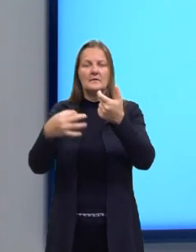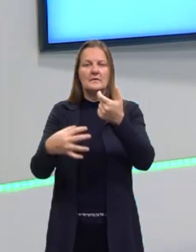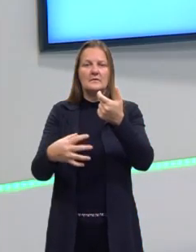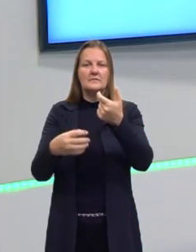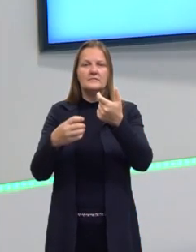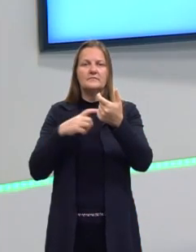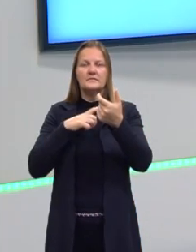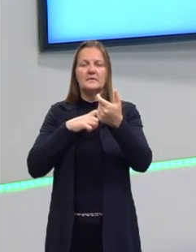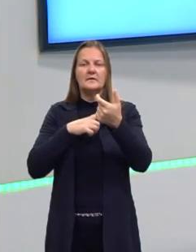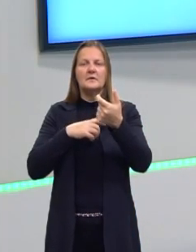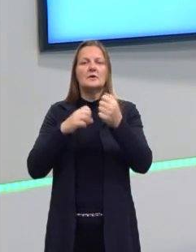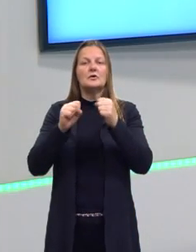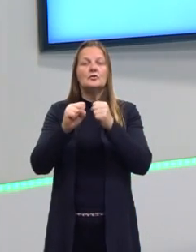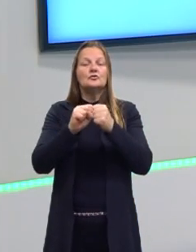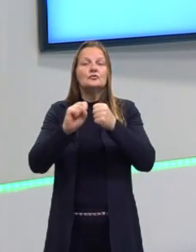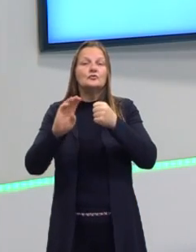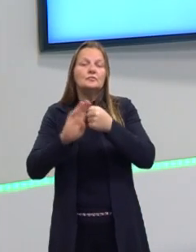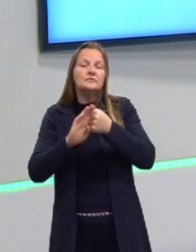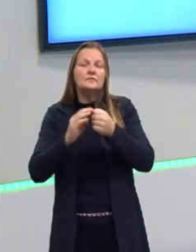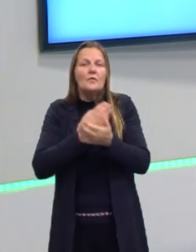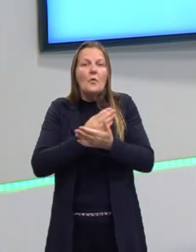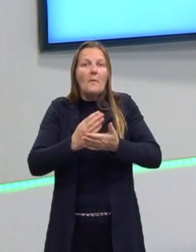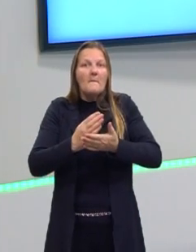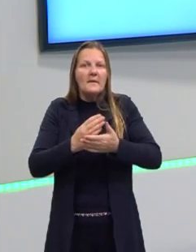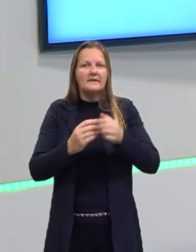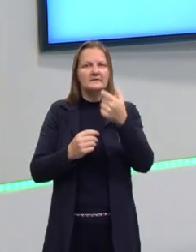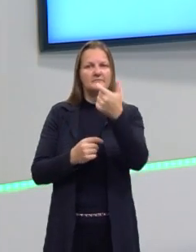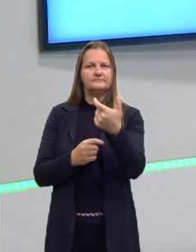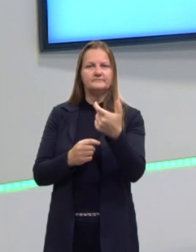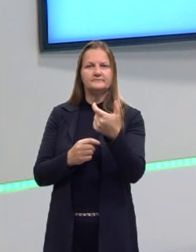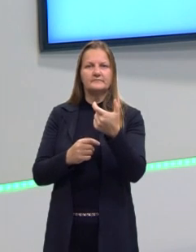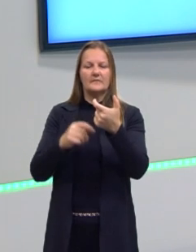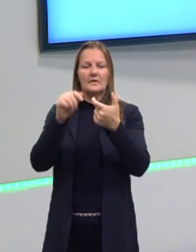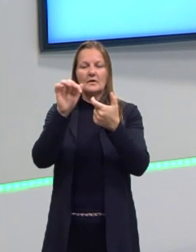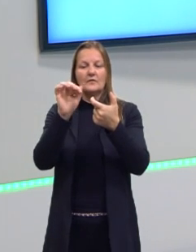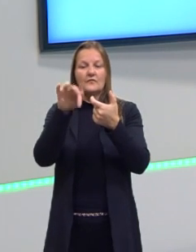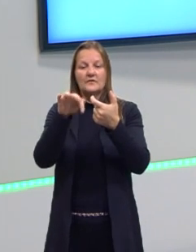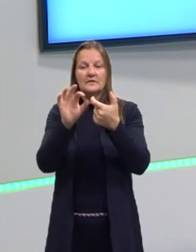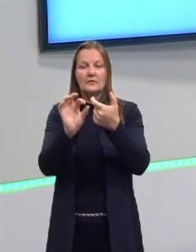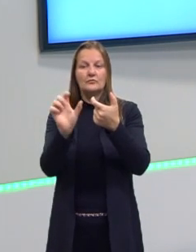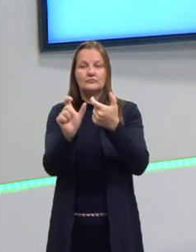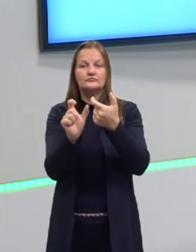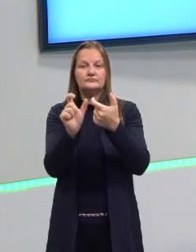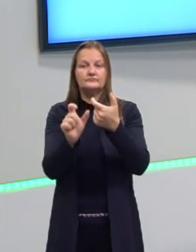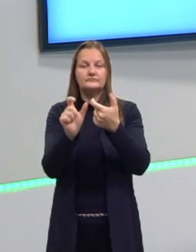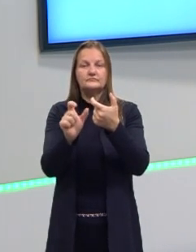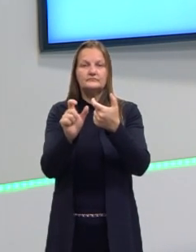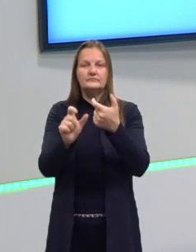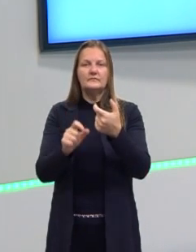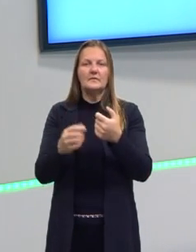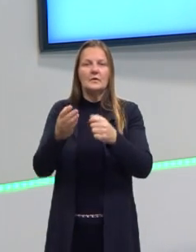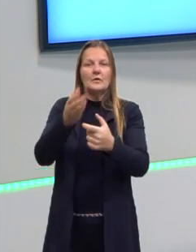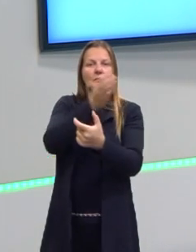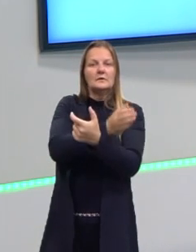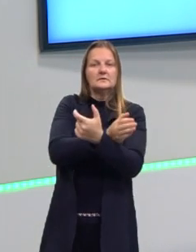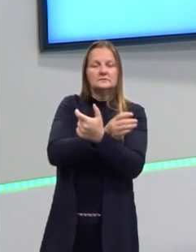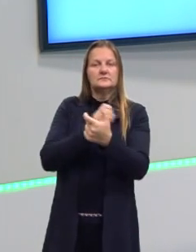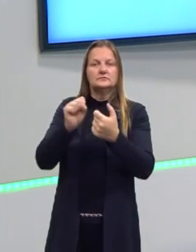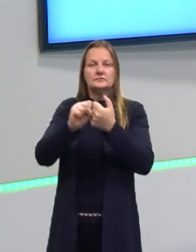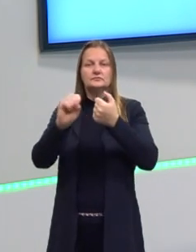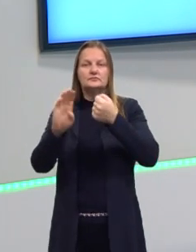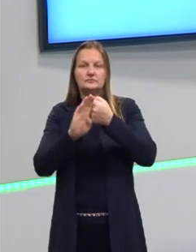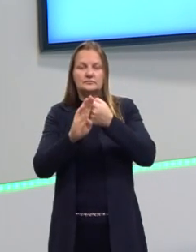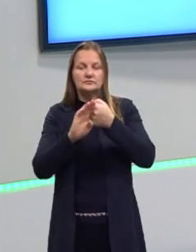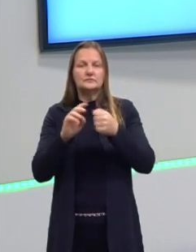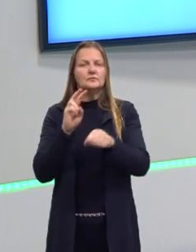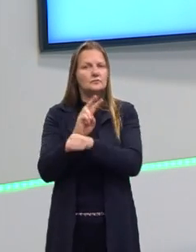de um substantivo. O adjetivo, ele não é somente uma palavra colocada antes de um substantivo, ele também